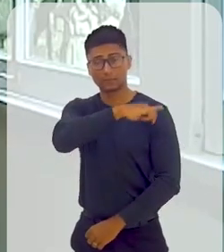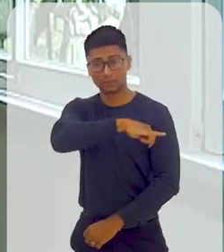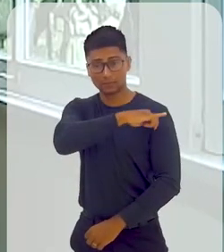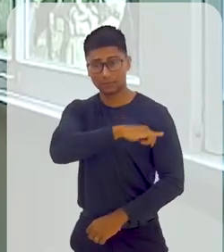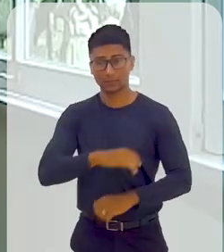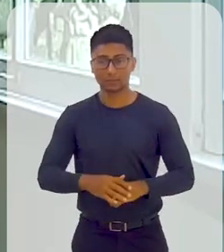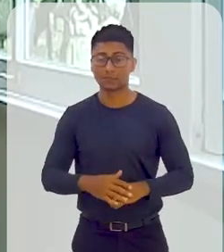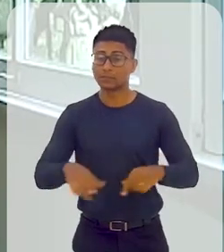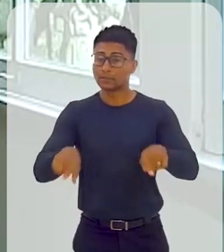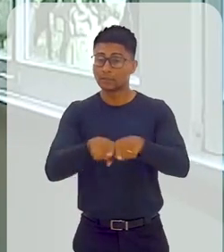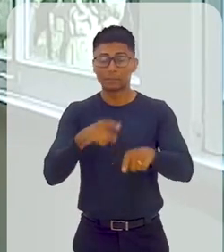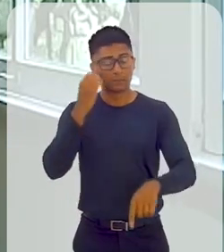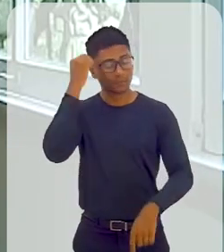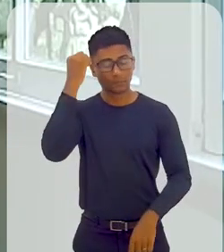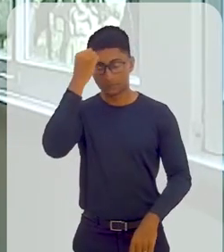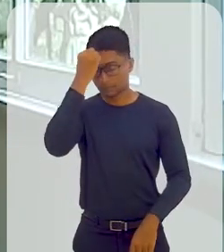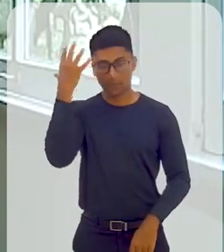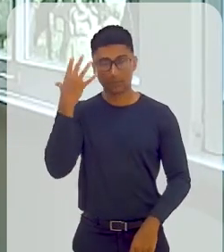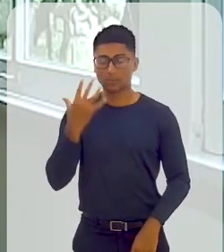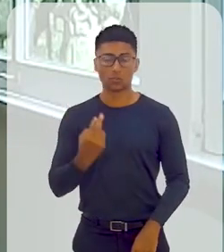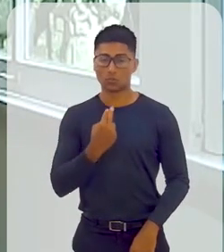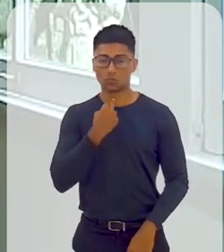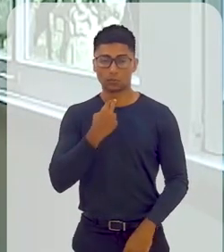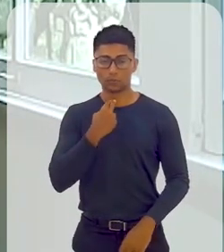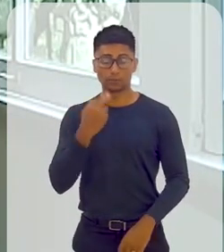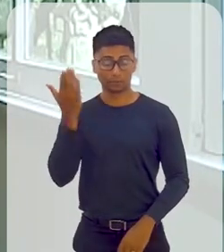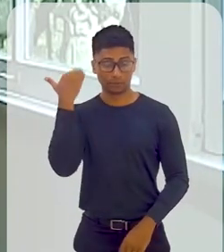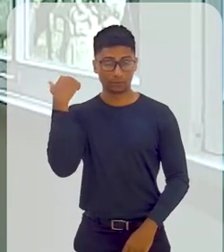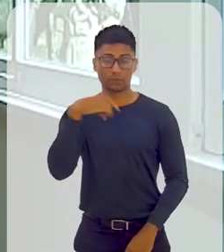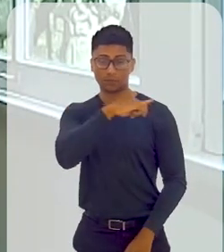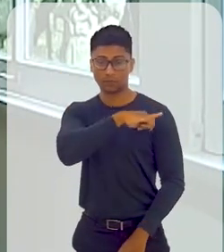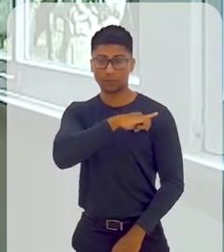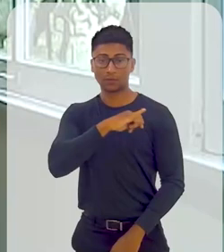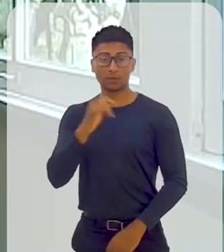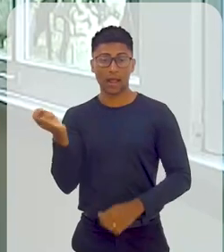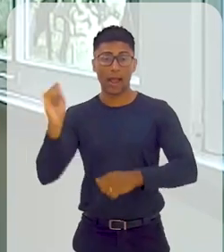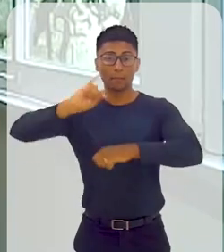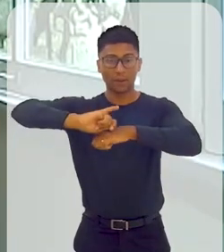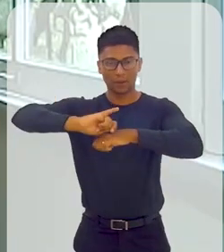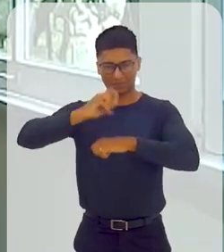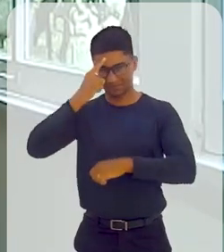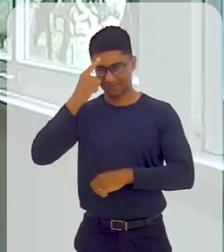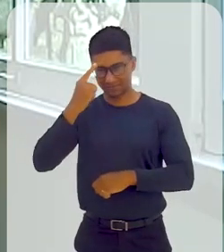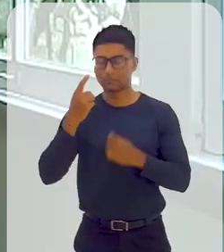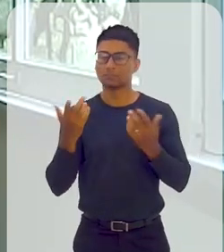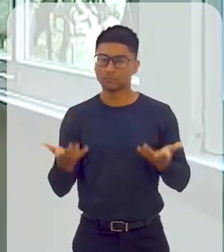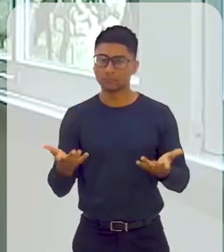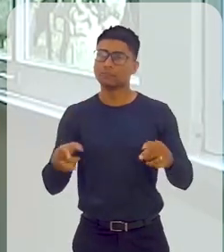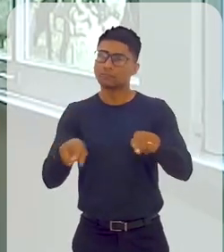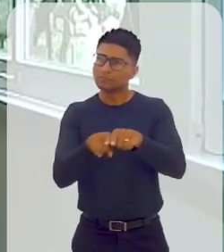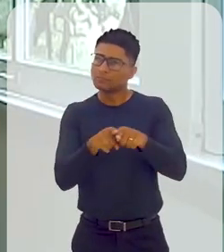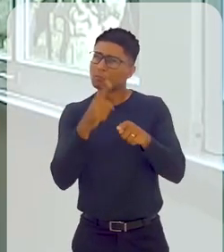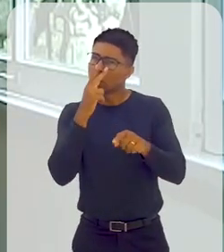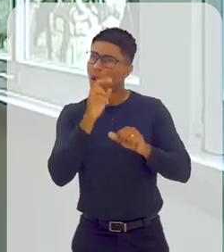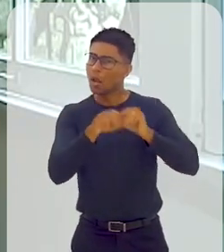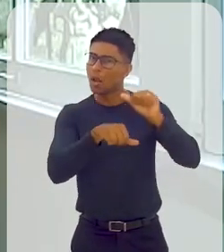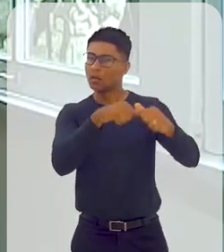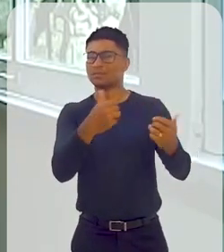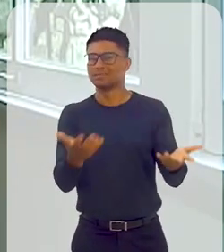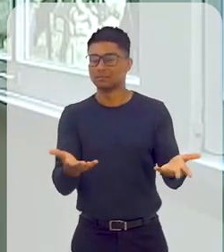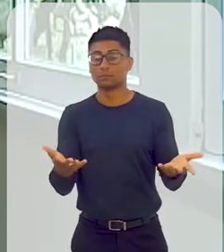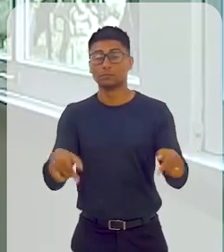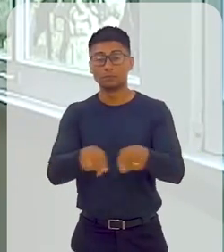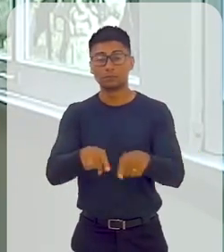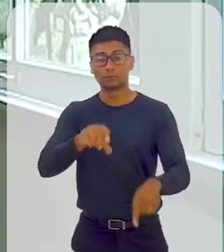Estado. Não nos podemos esquecer que, nessa época, o Rio de Janeiro era a capital. Então, isso também muda um pouco.